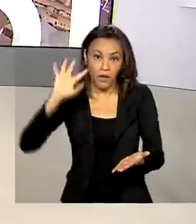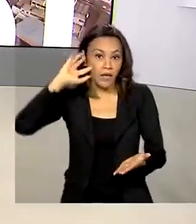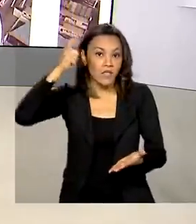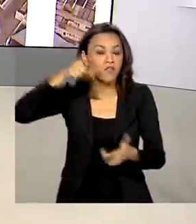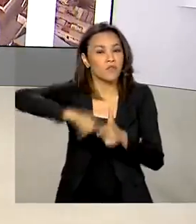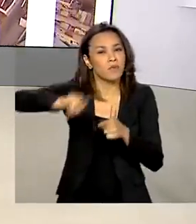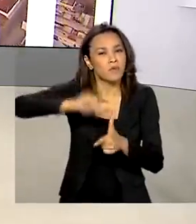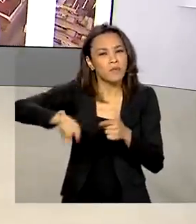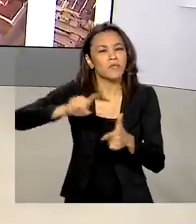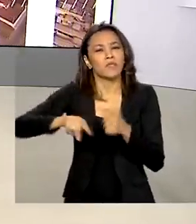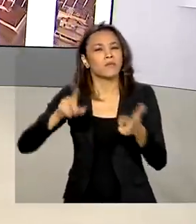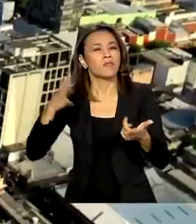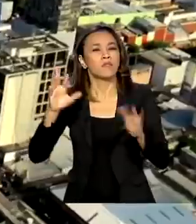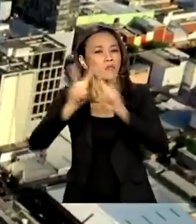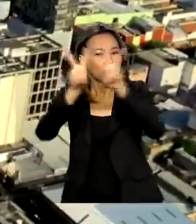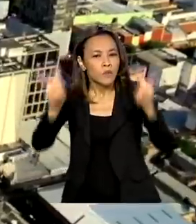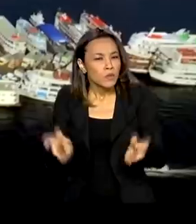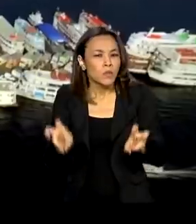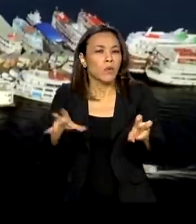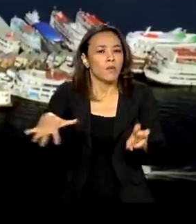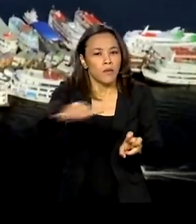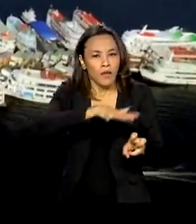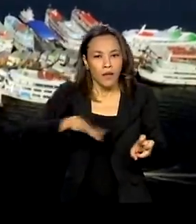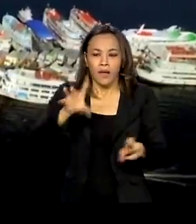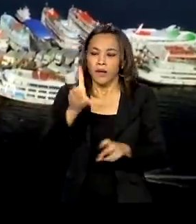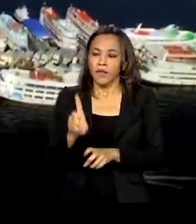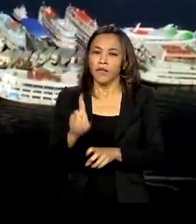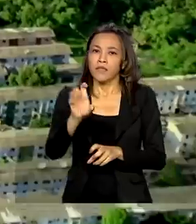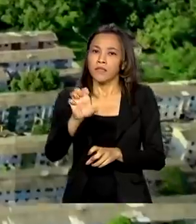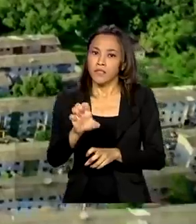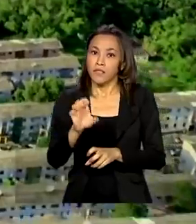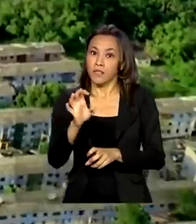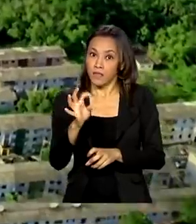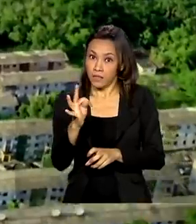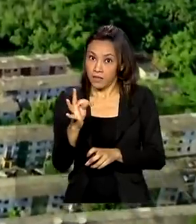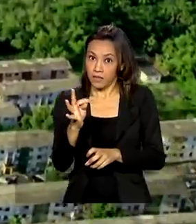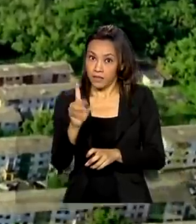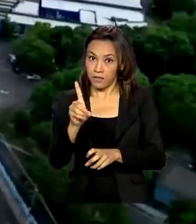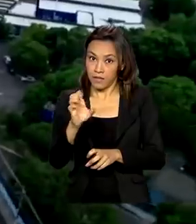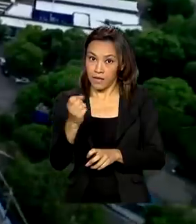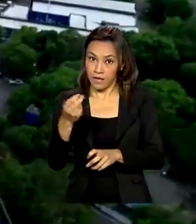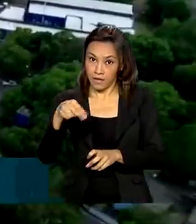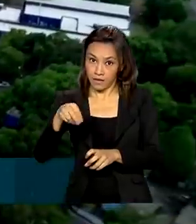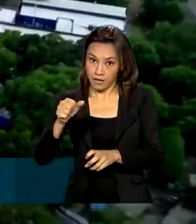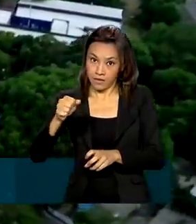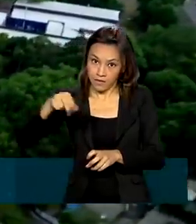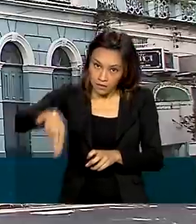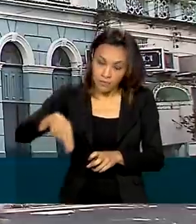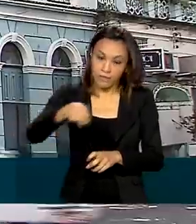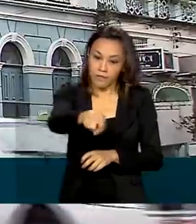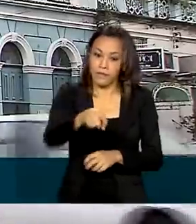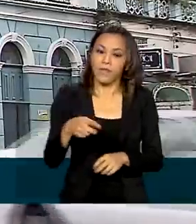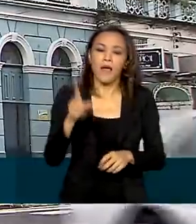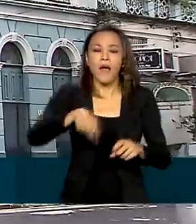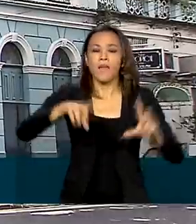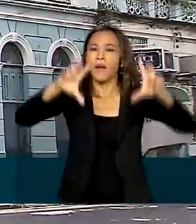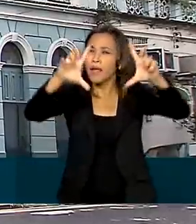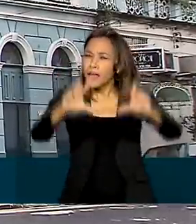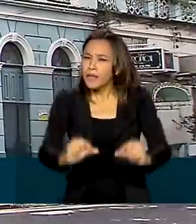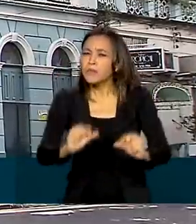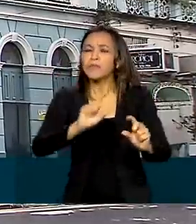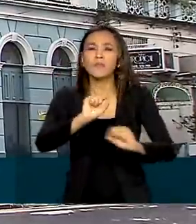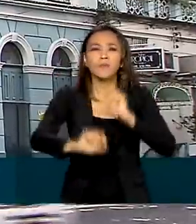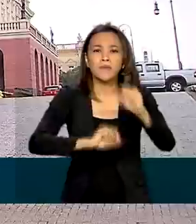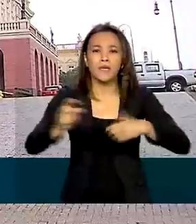de trânsito no estado. As medidas do Conselho Nacional de Trânsito são para minimizar os impactos causados